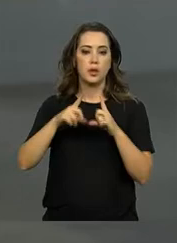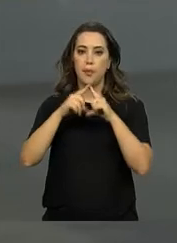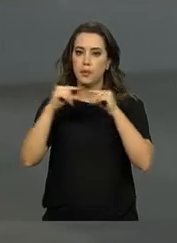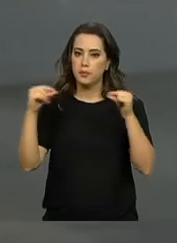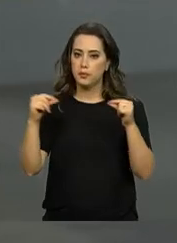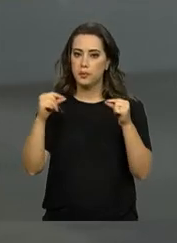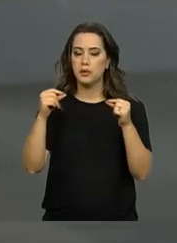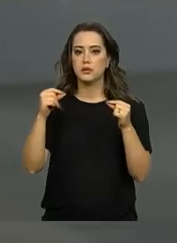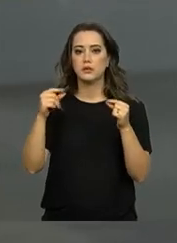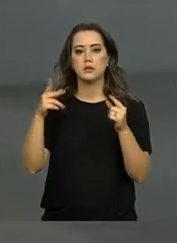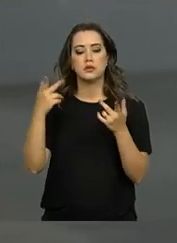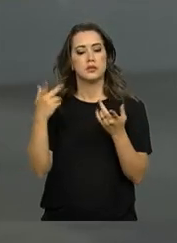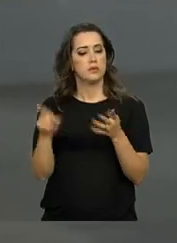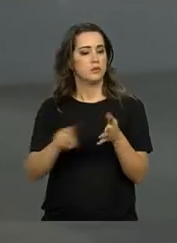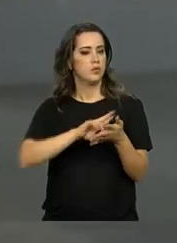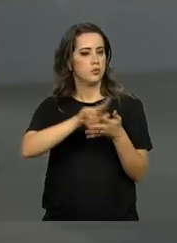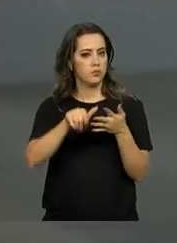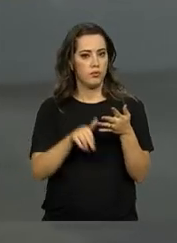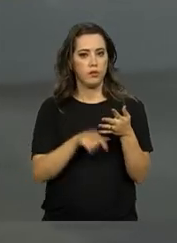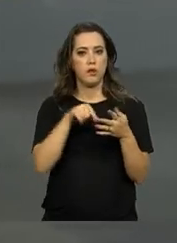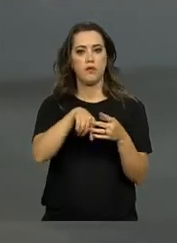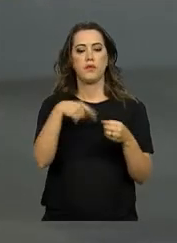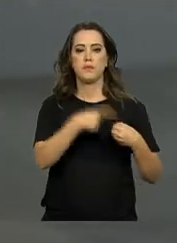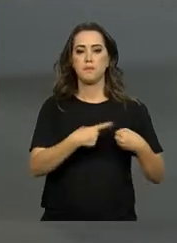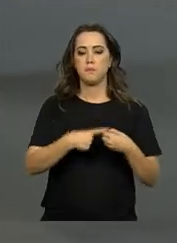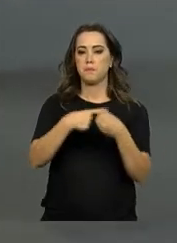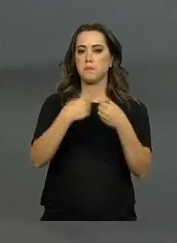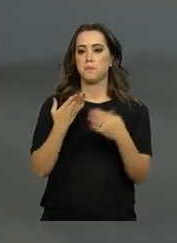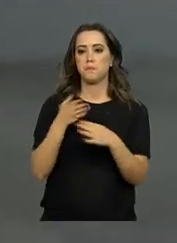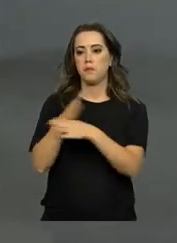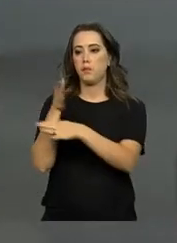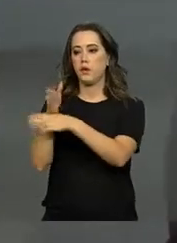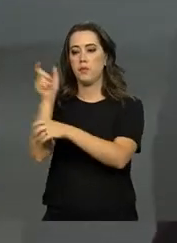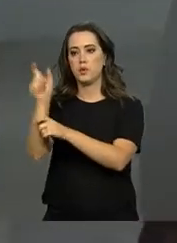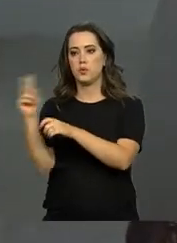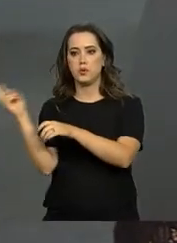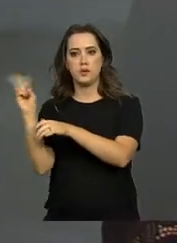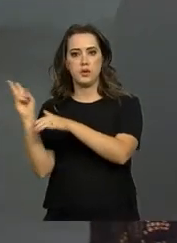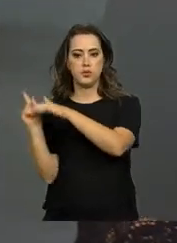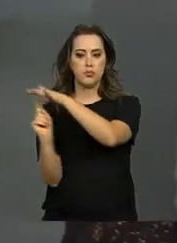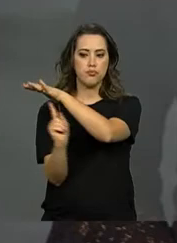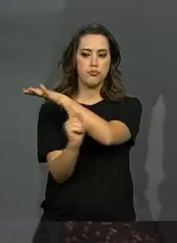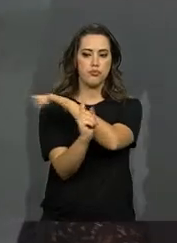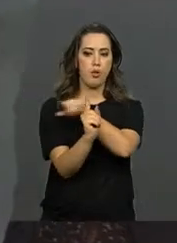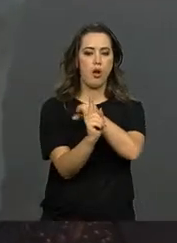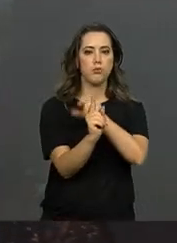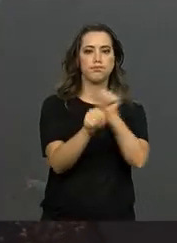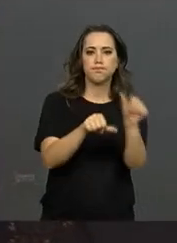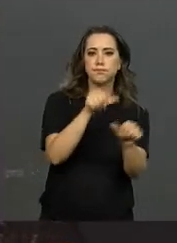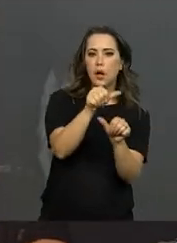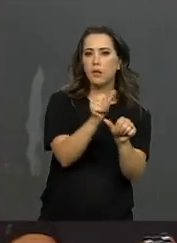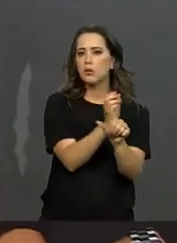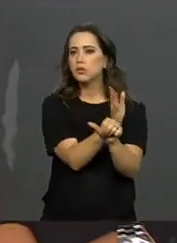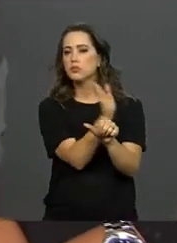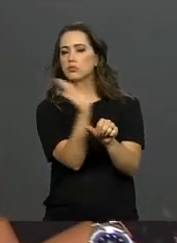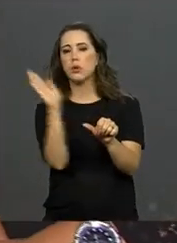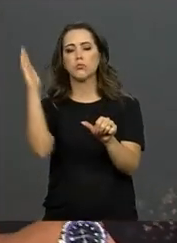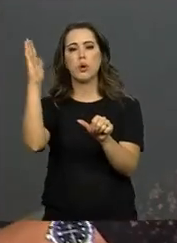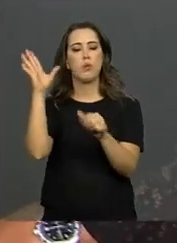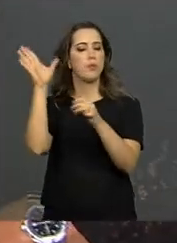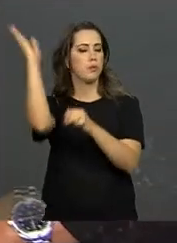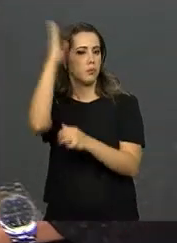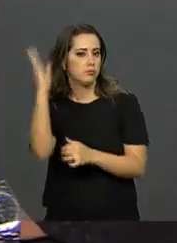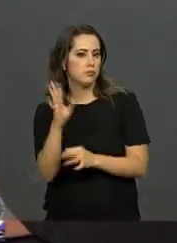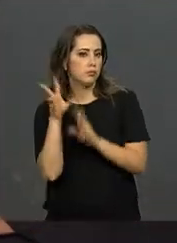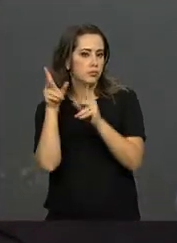capital São Paulo e Brasília. E para falar sobre isso, eu converso agora com a subchefe de articulação e monitoramento da Casa Civil, Natália